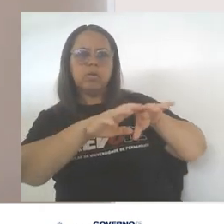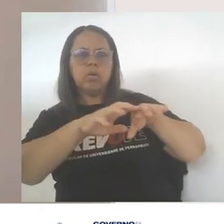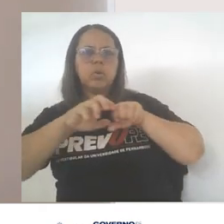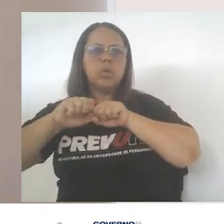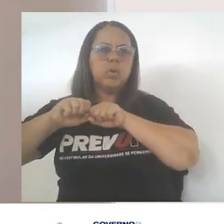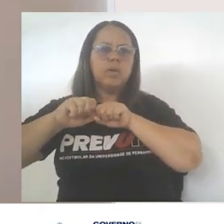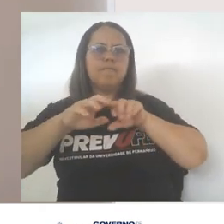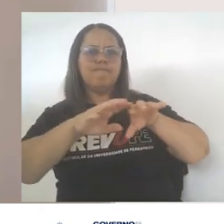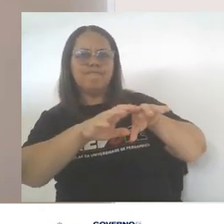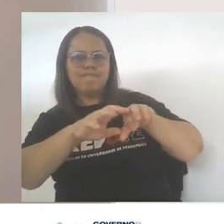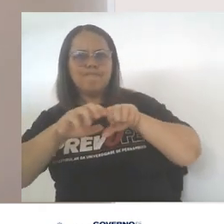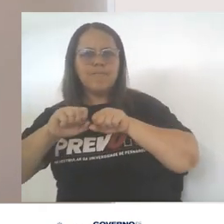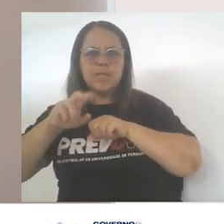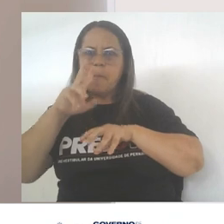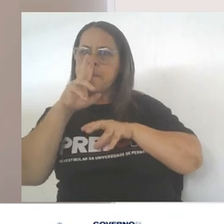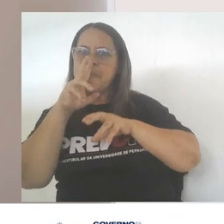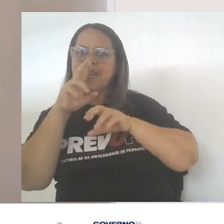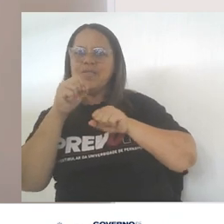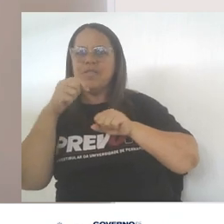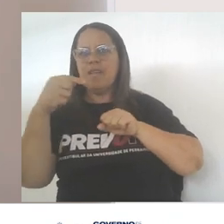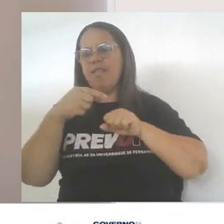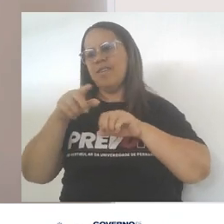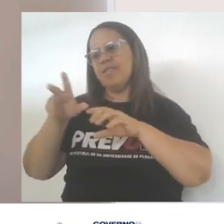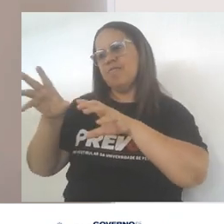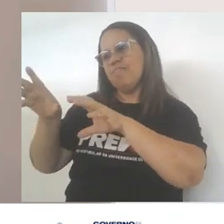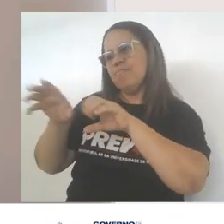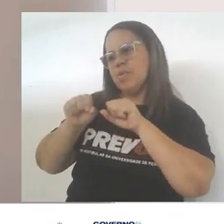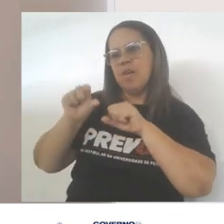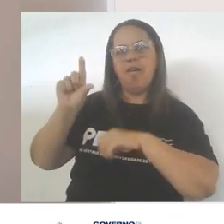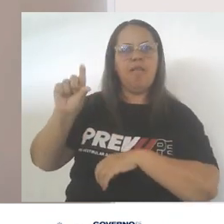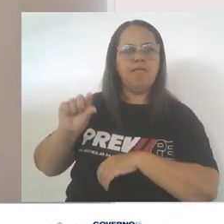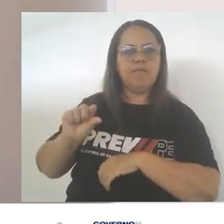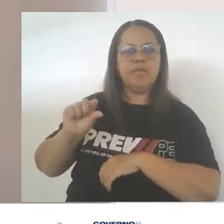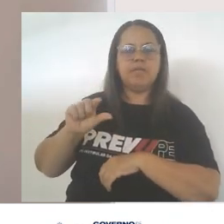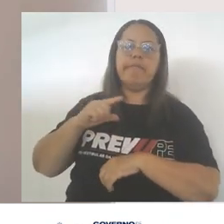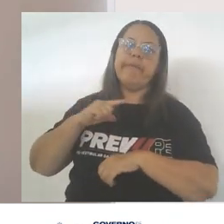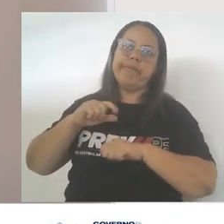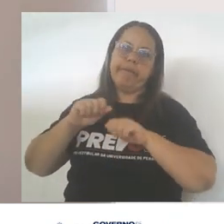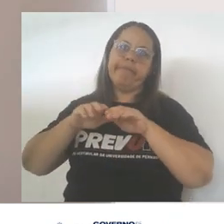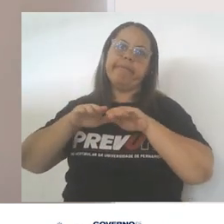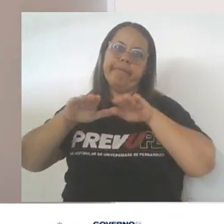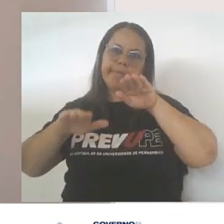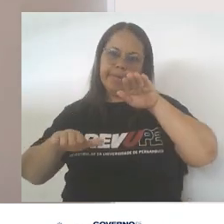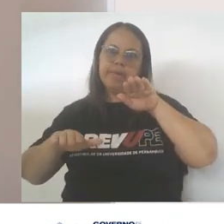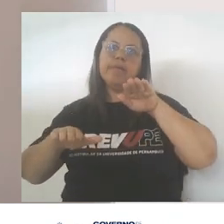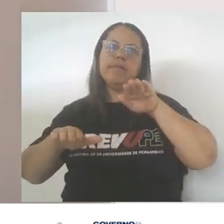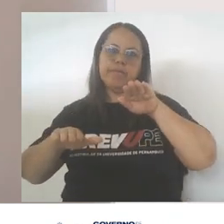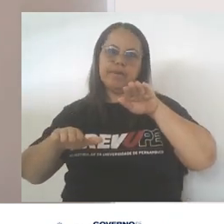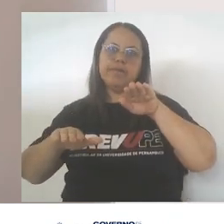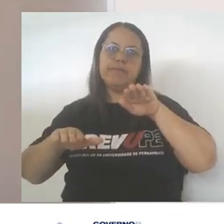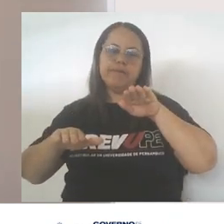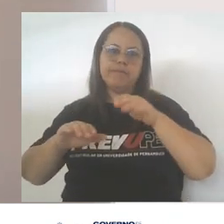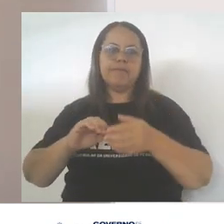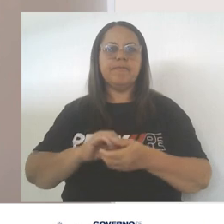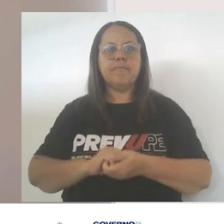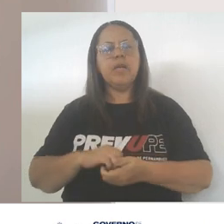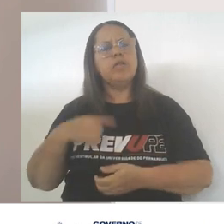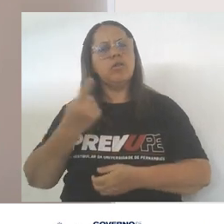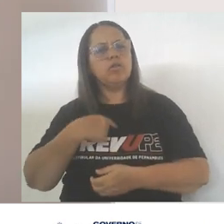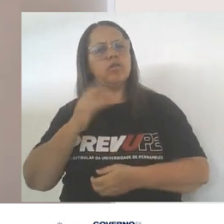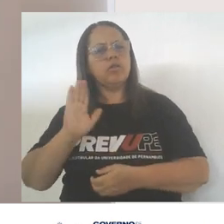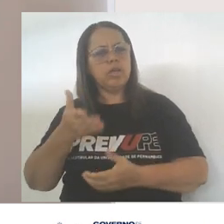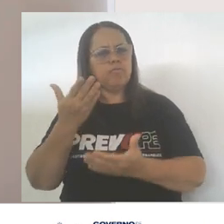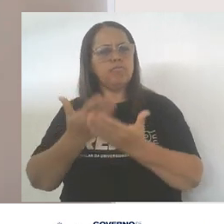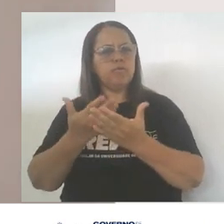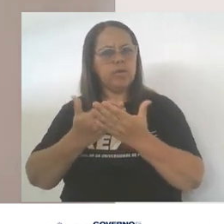com mais força do que o outro. Isso resulta em uma distribuição desigual de cargas eletrônicas na molécula. Nós já vimos